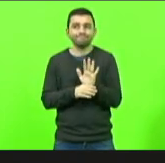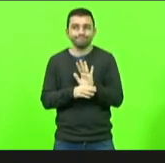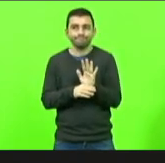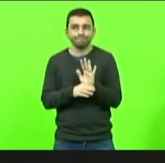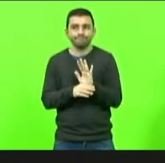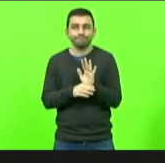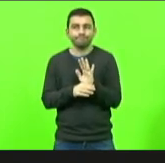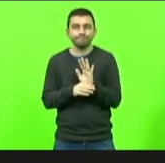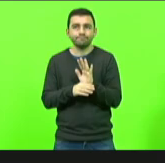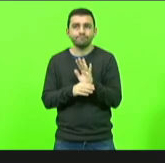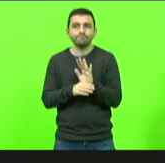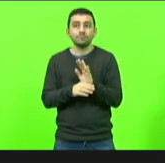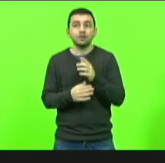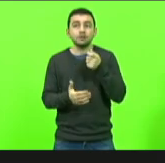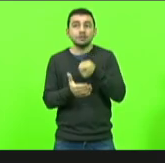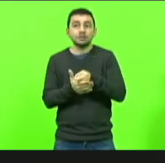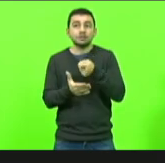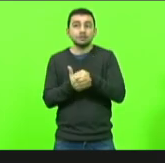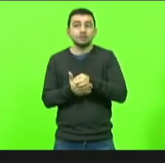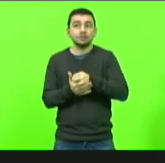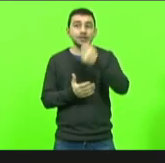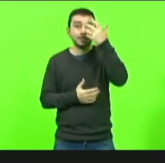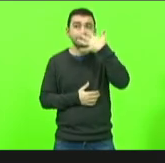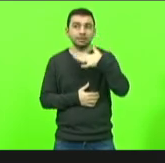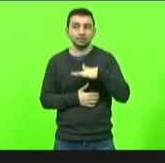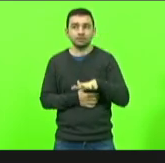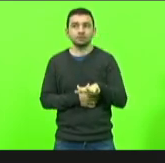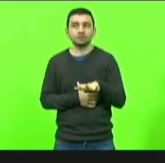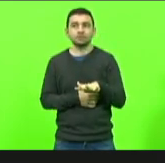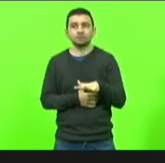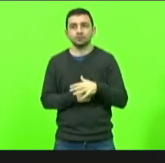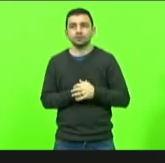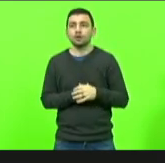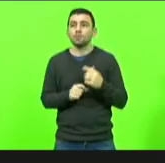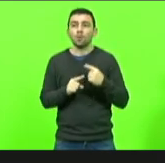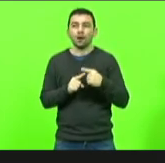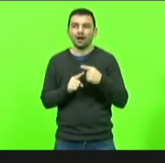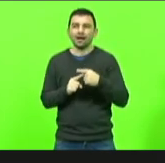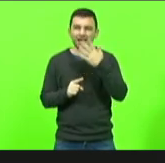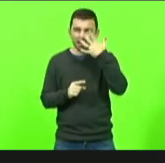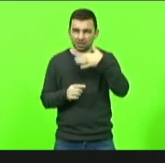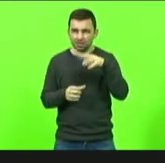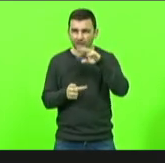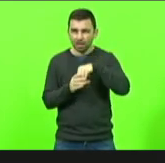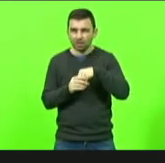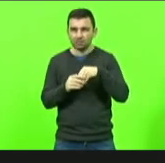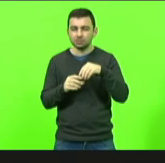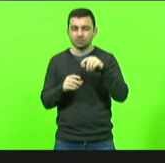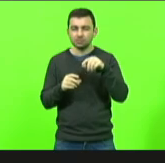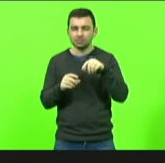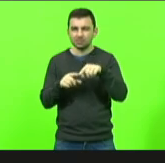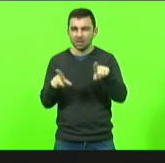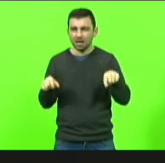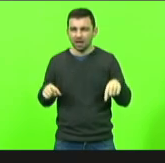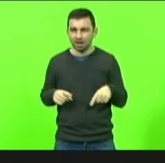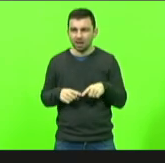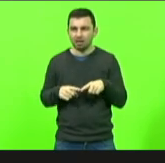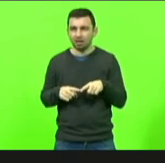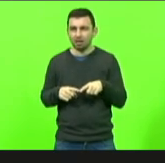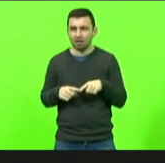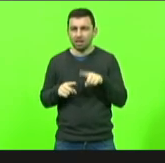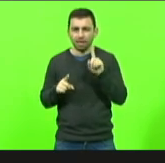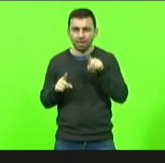foi imposto às crianças sim imposto porque criança em sala de aula é audiência cativa é